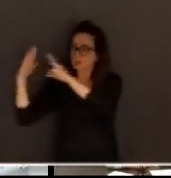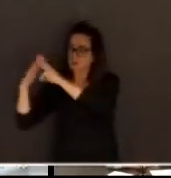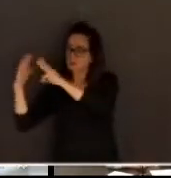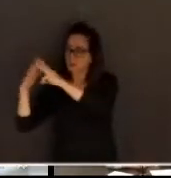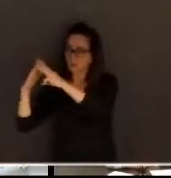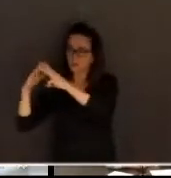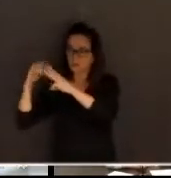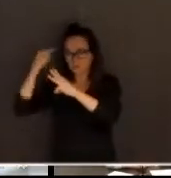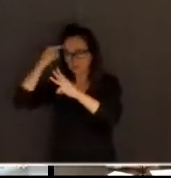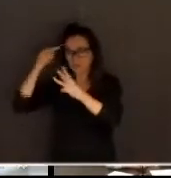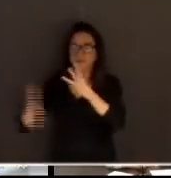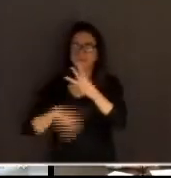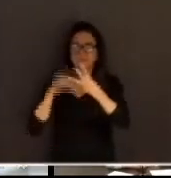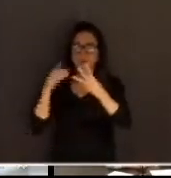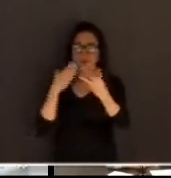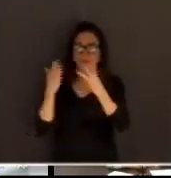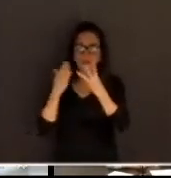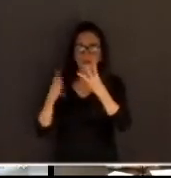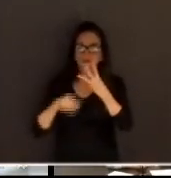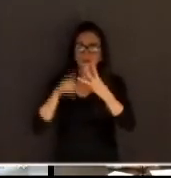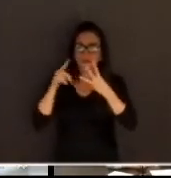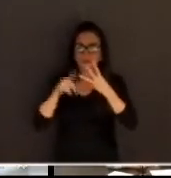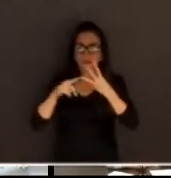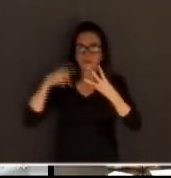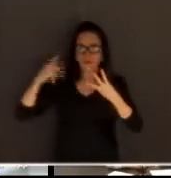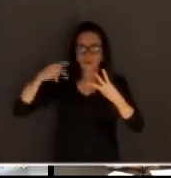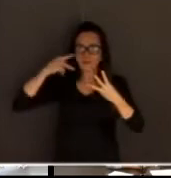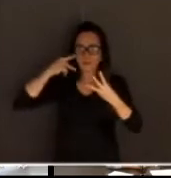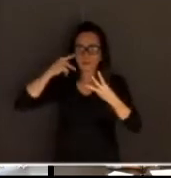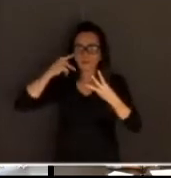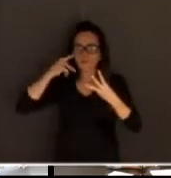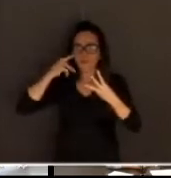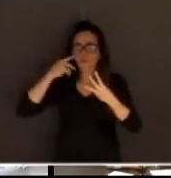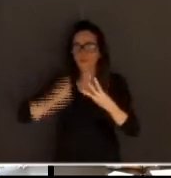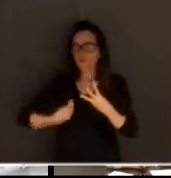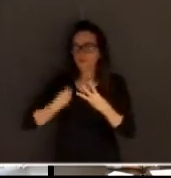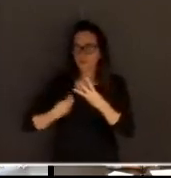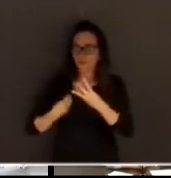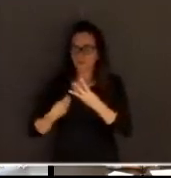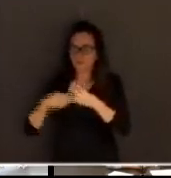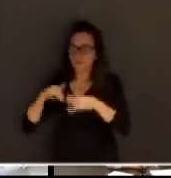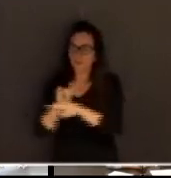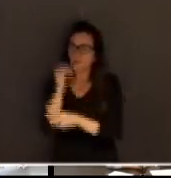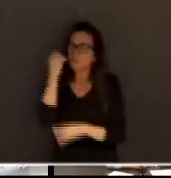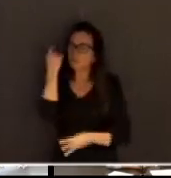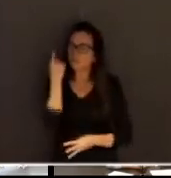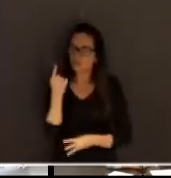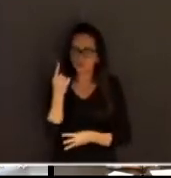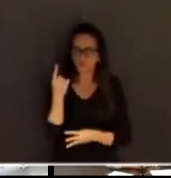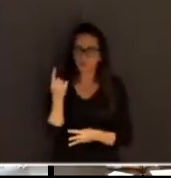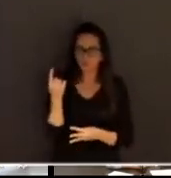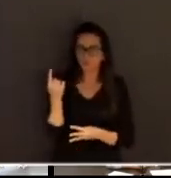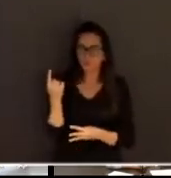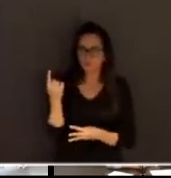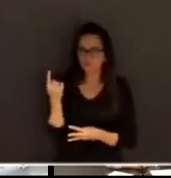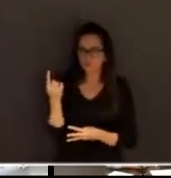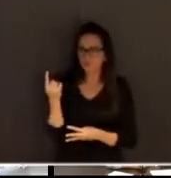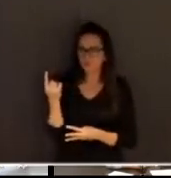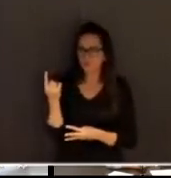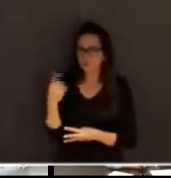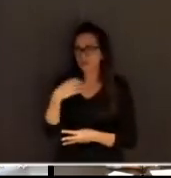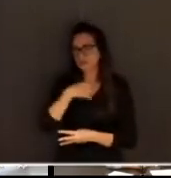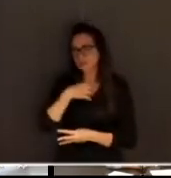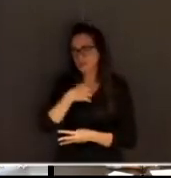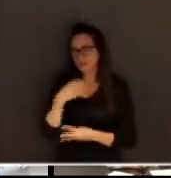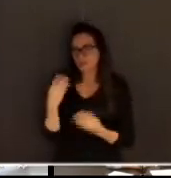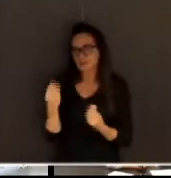Isso vai ser explorado. Aliás, não precisa nem explorar, mas vai ser explorado. E o contrário também. Se o advogado ficar em casa e eu estiver no plenário, eu sinto muito para ele,